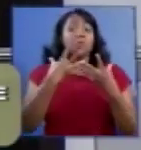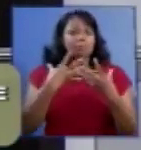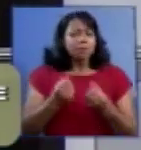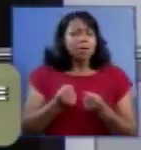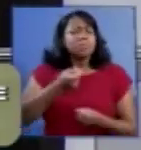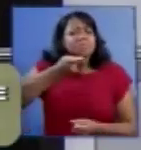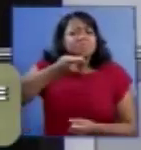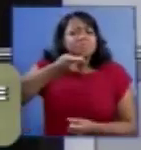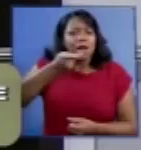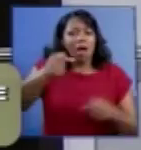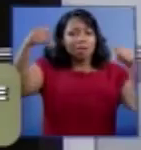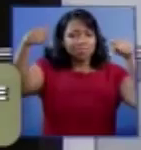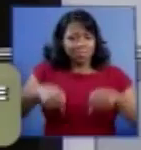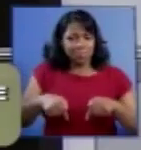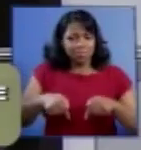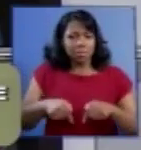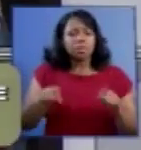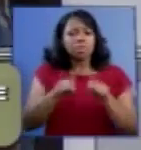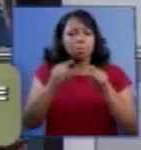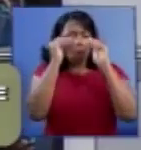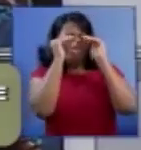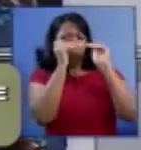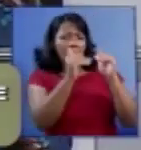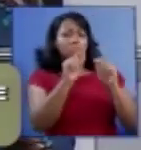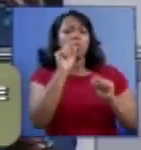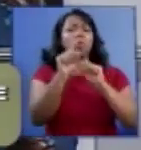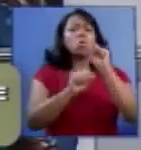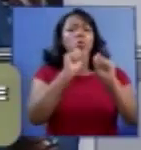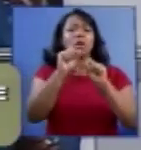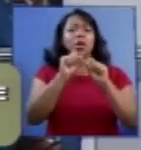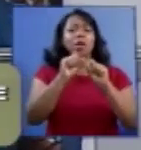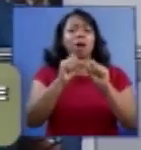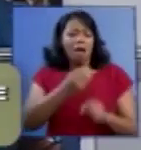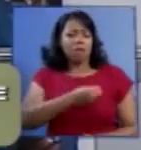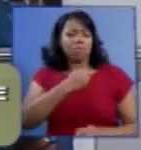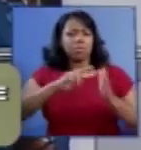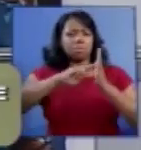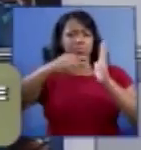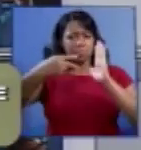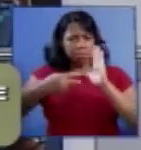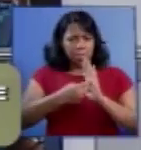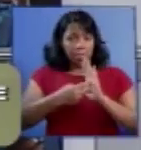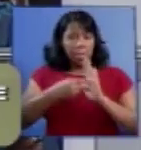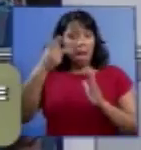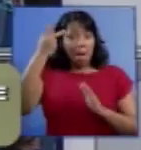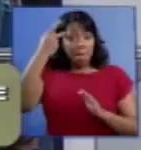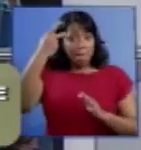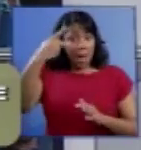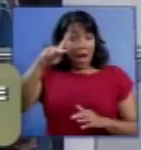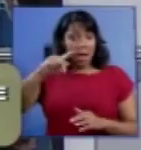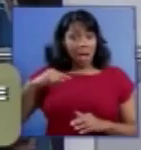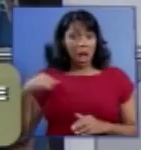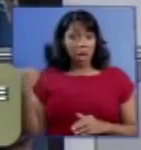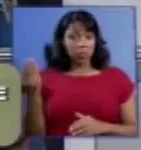aqui a respeito do que a vida significa. Para nós, pelo menos.